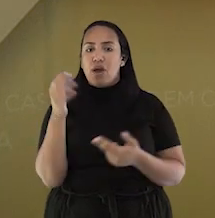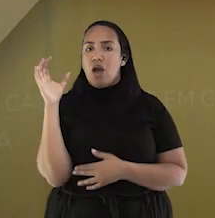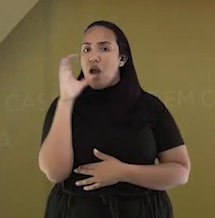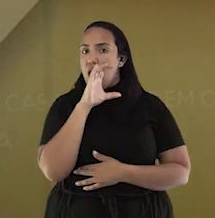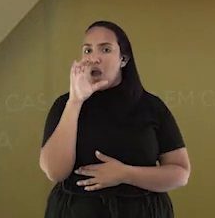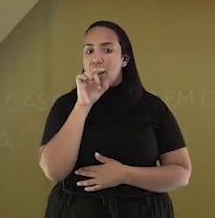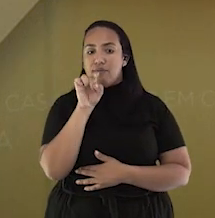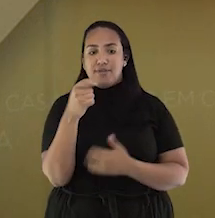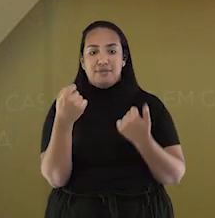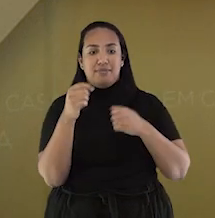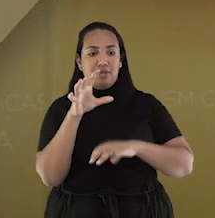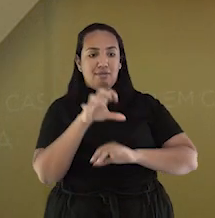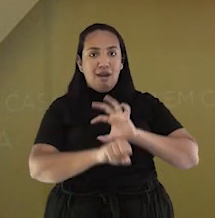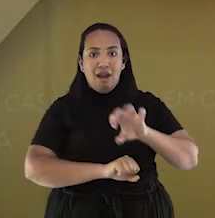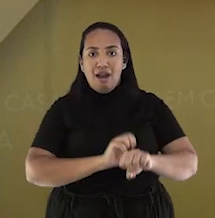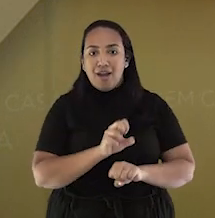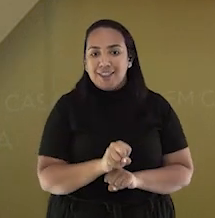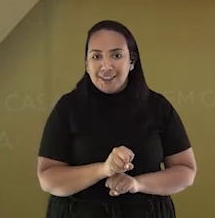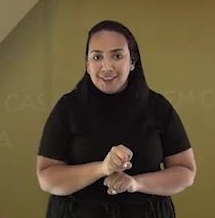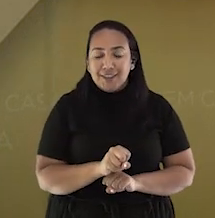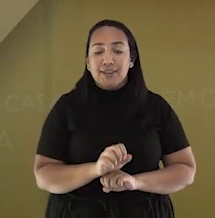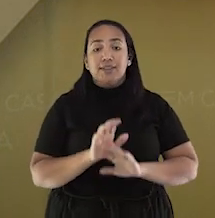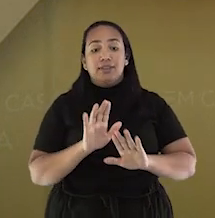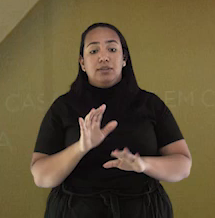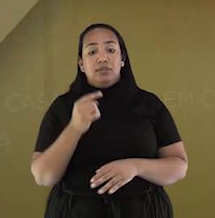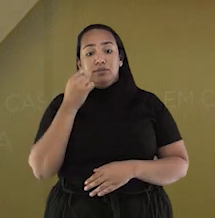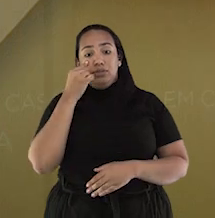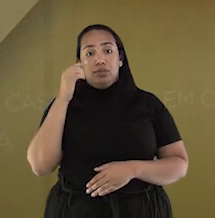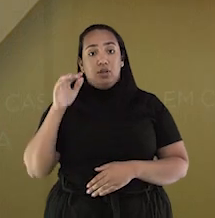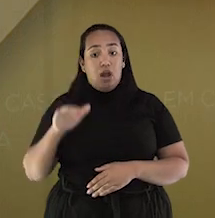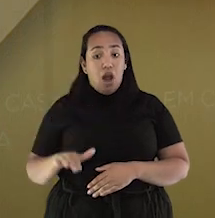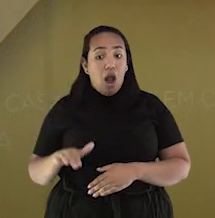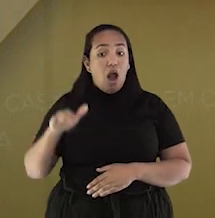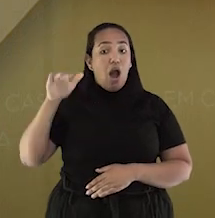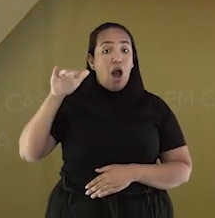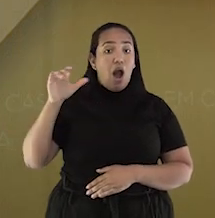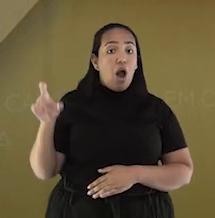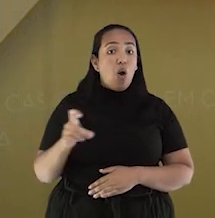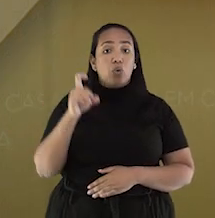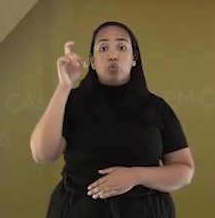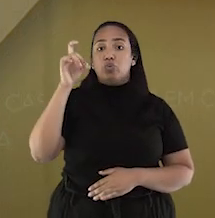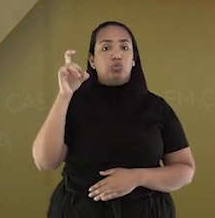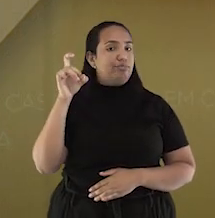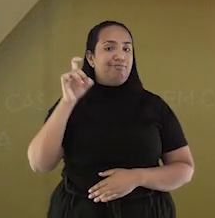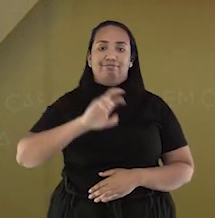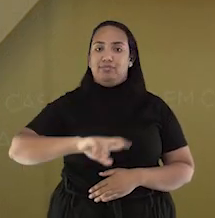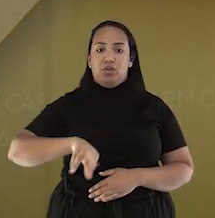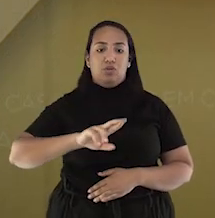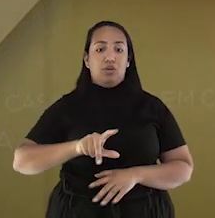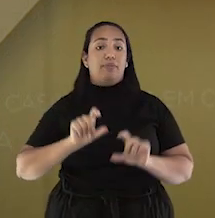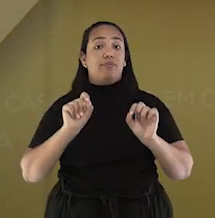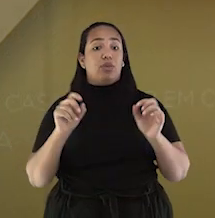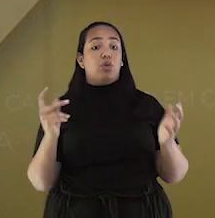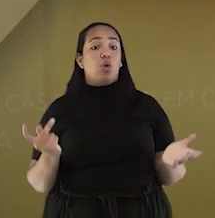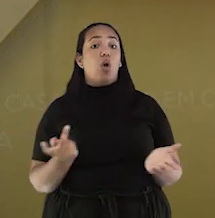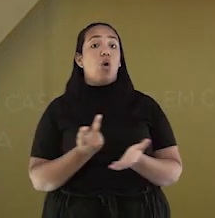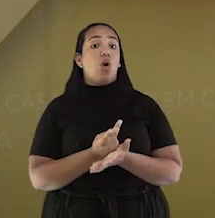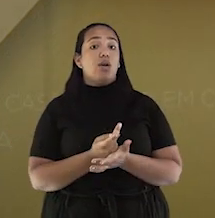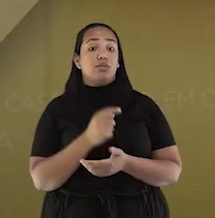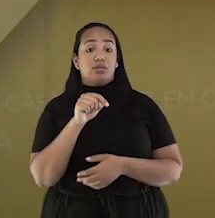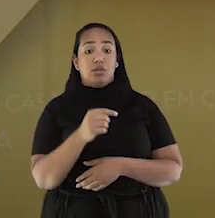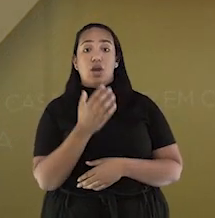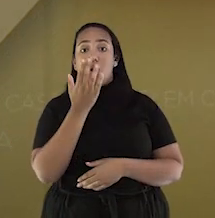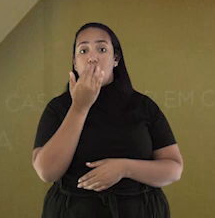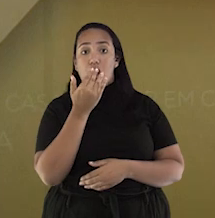querendo pegar. Mas a sua altura não é o suficiente para alcançar. O que pode acontecer? A